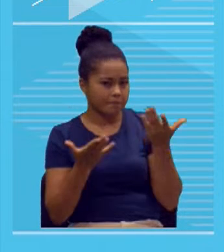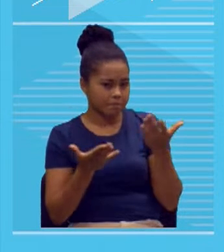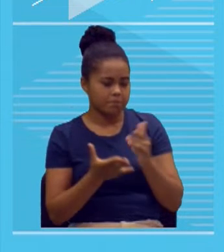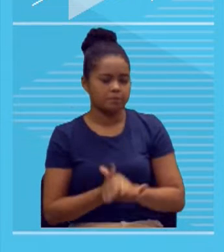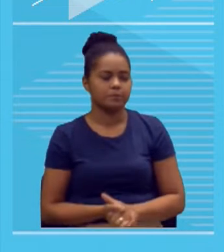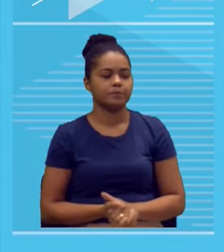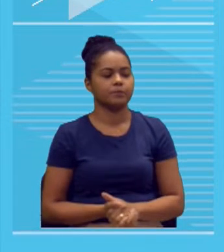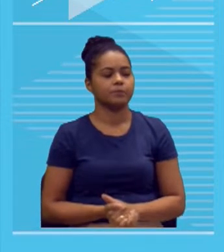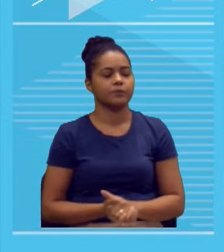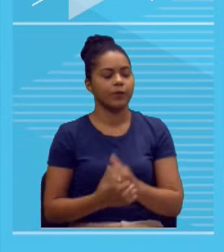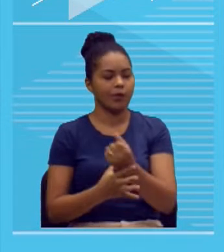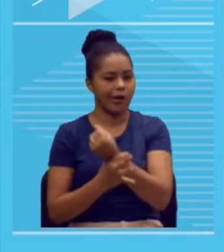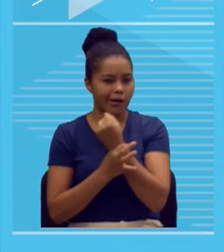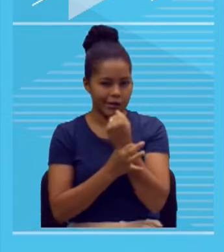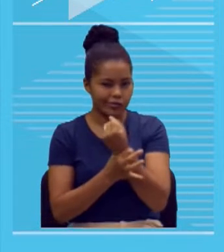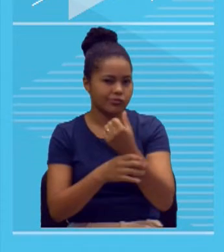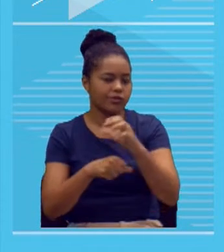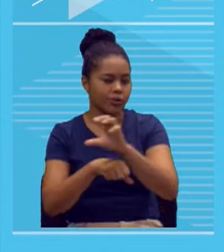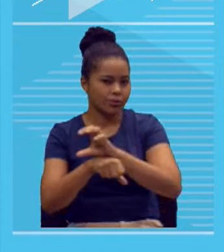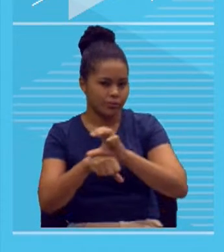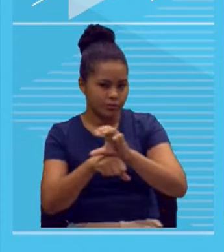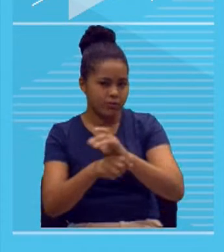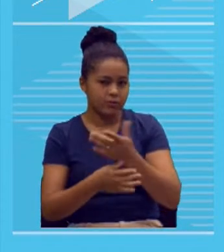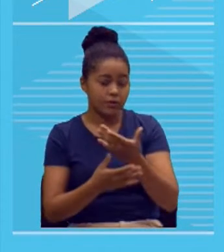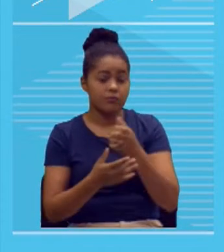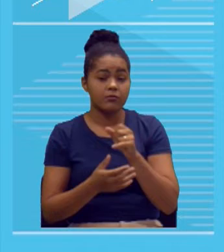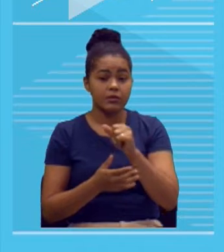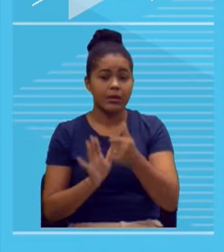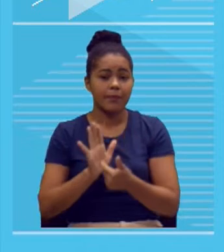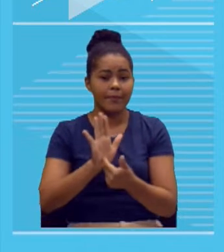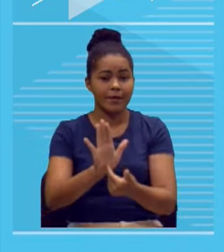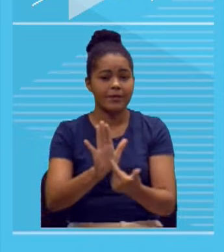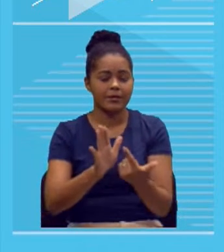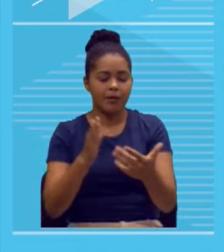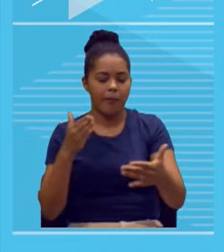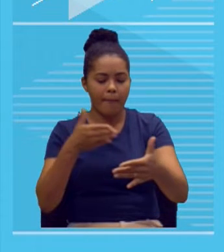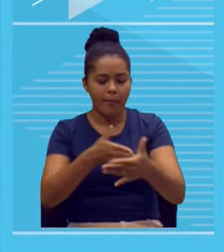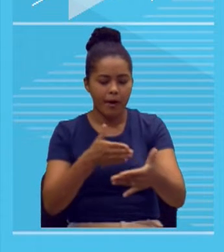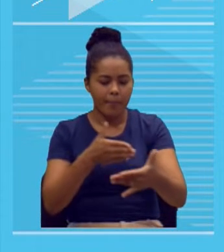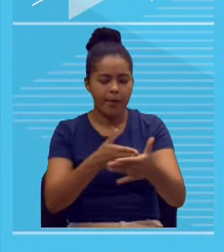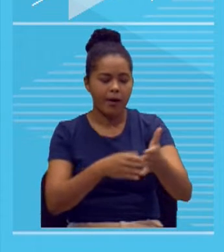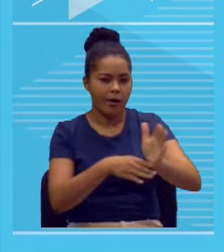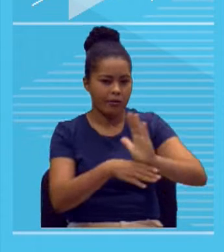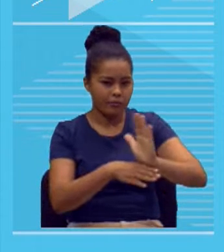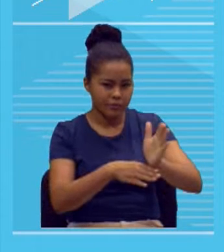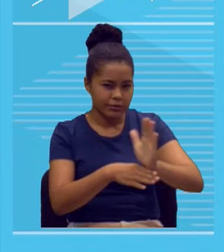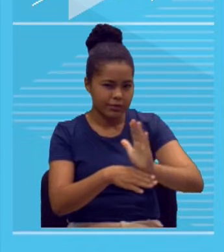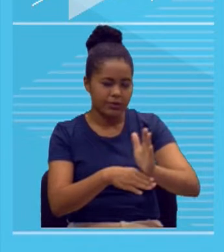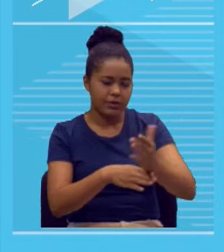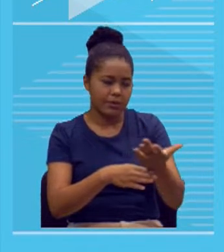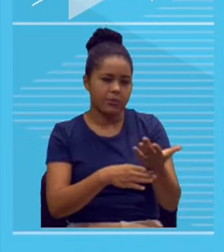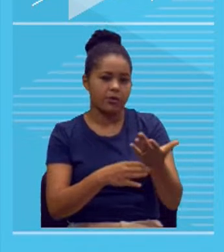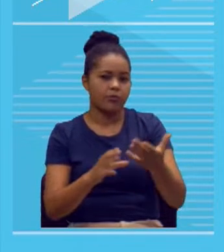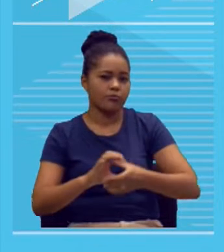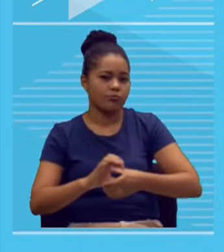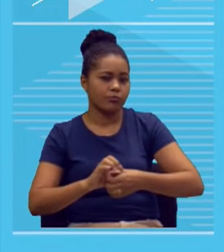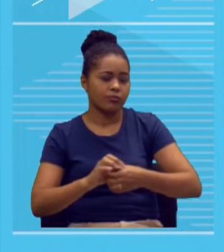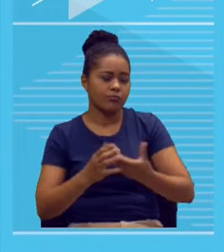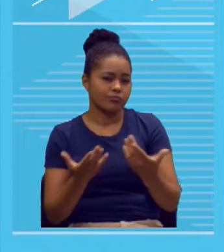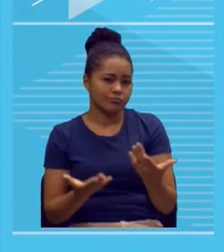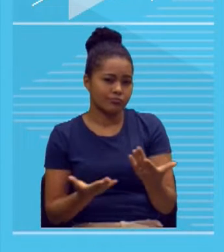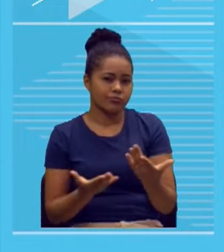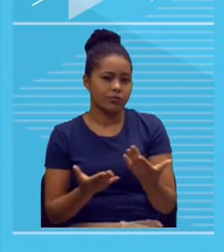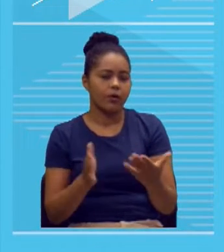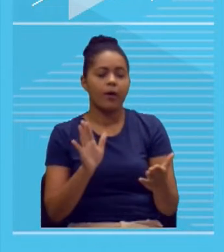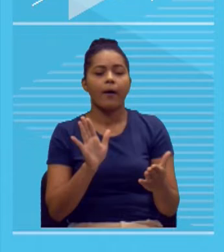Então, se você coloca isso como problema, você, enquanto cidadão que enxerga que o acesso ao cinema não é democrático, o você